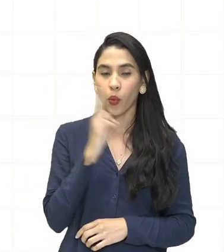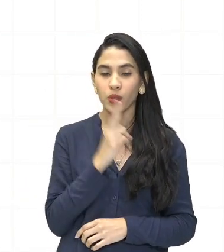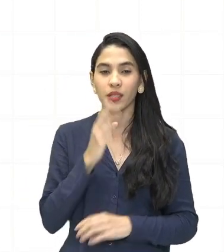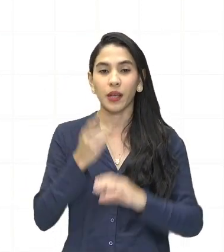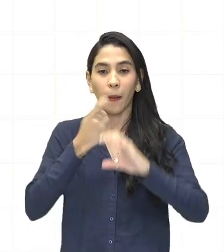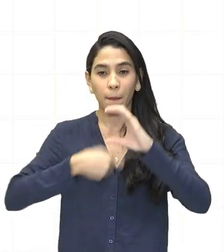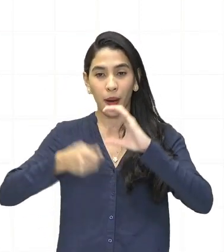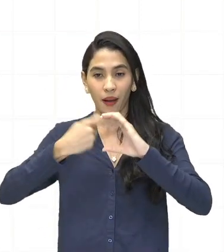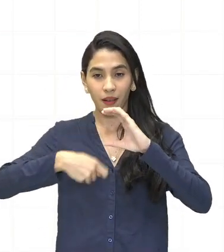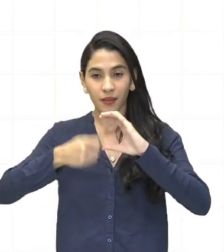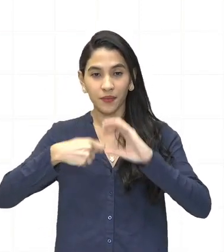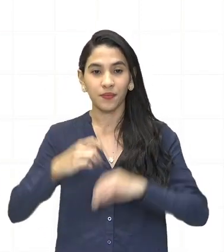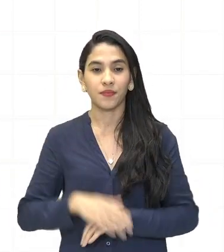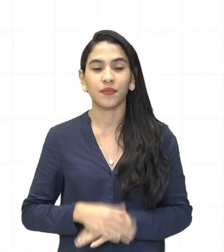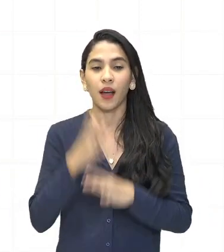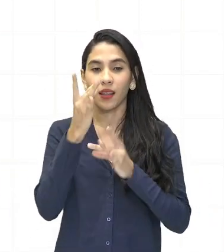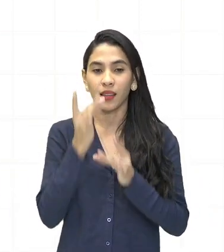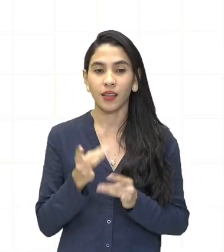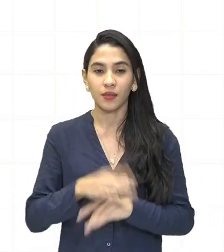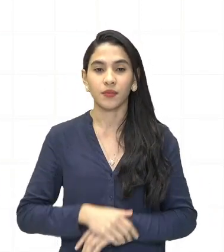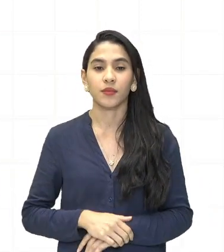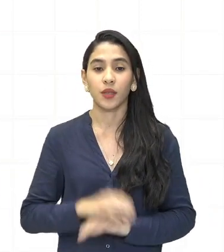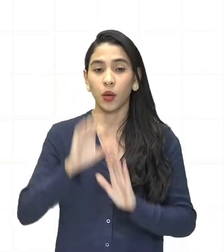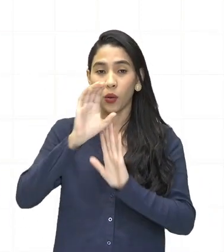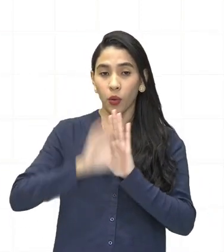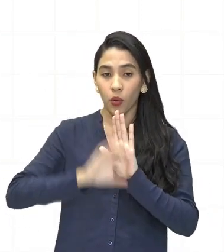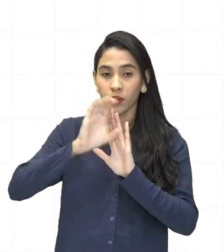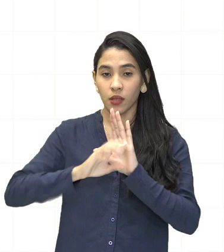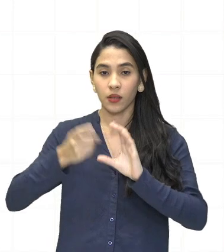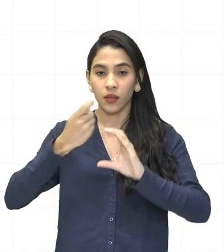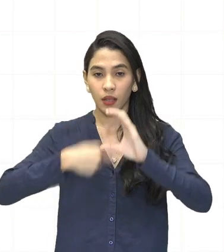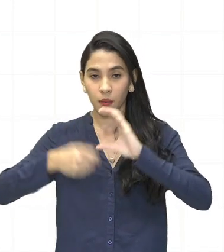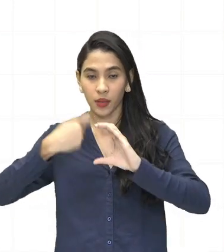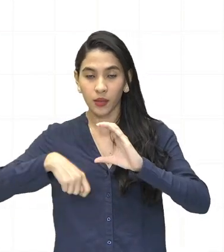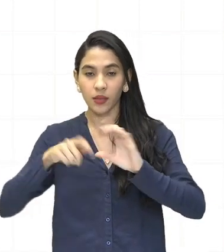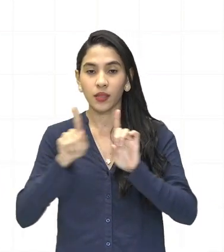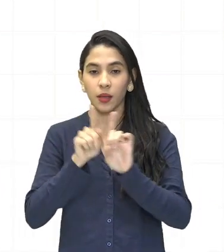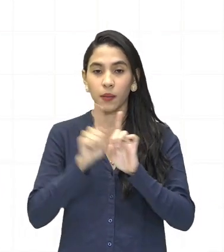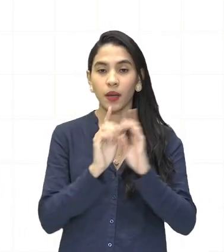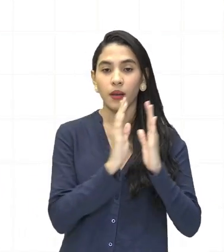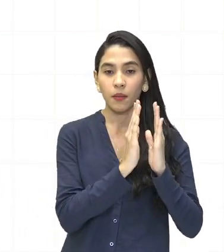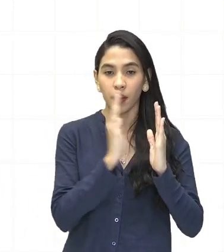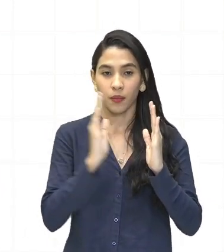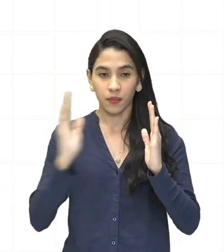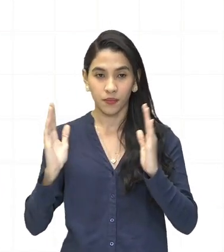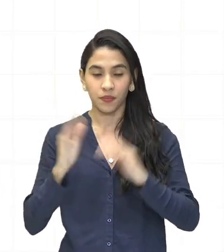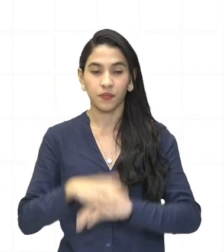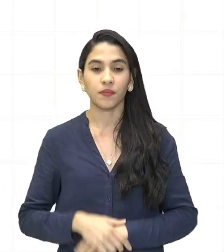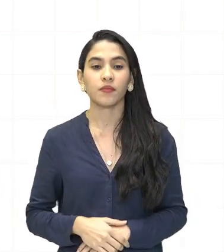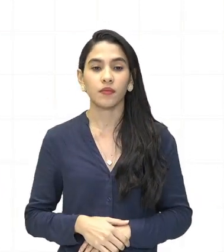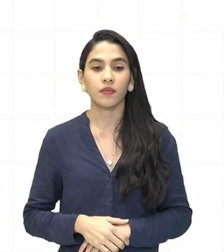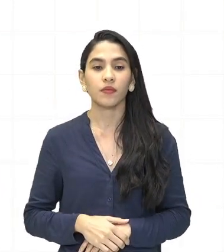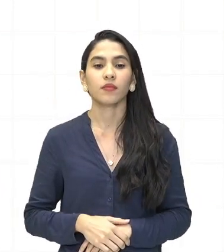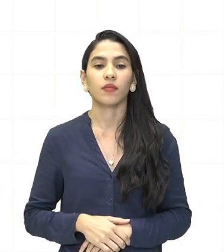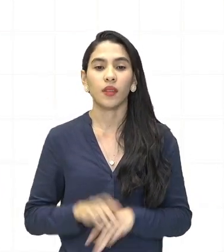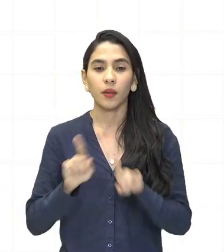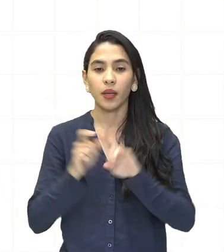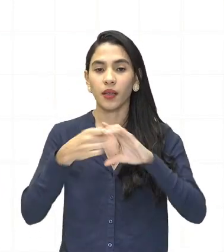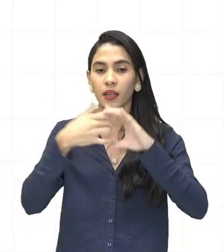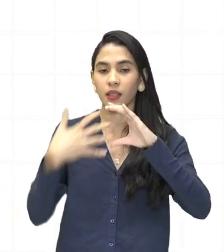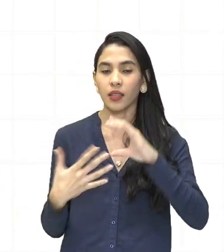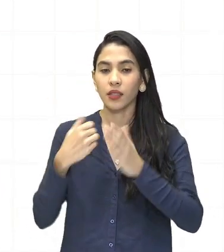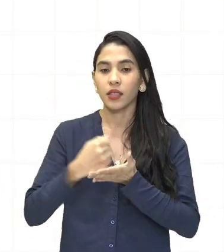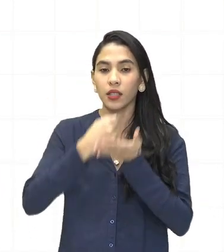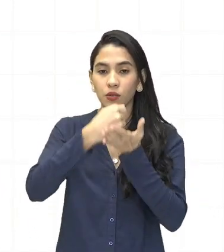Capitalismo, com detalhamento conceitos do capitalismo e suas fases e fatores que